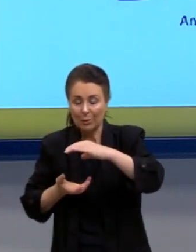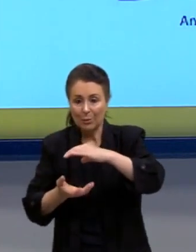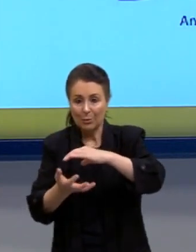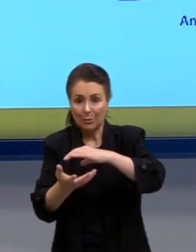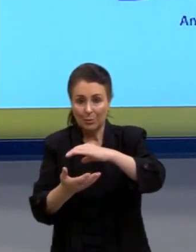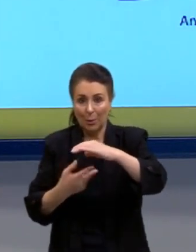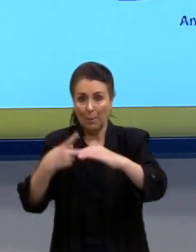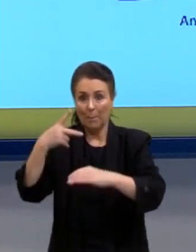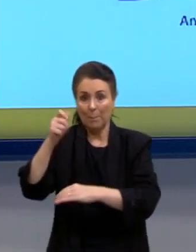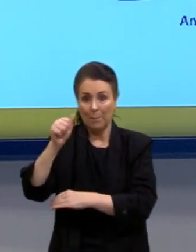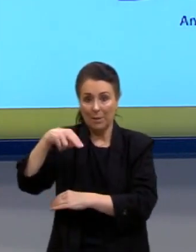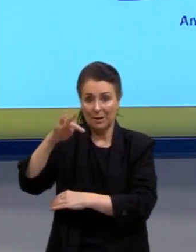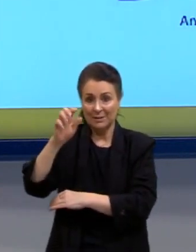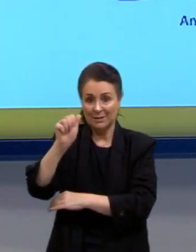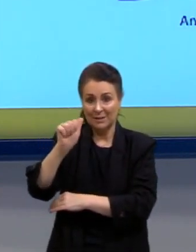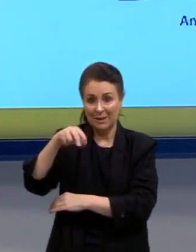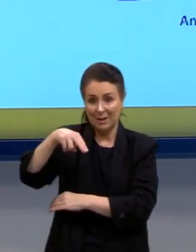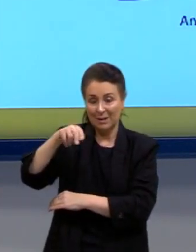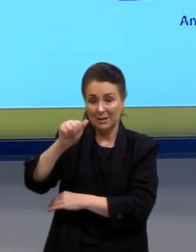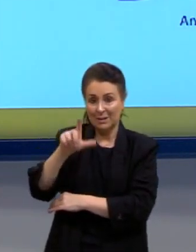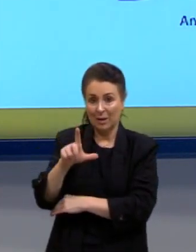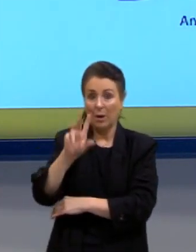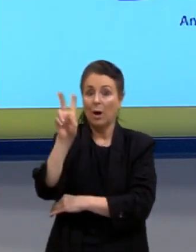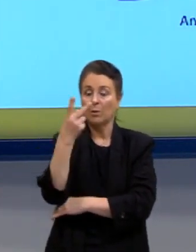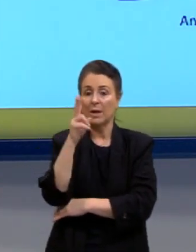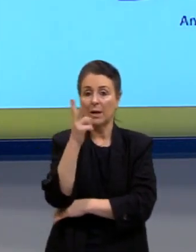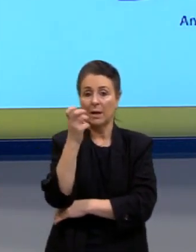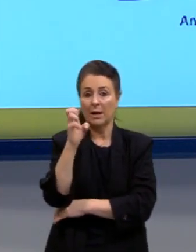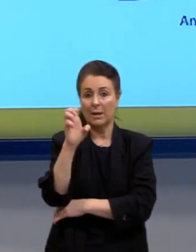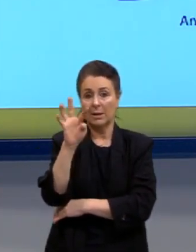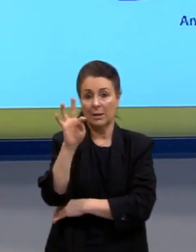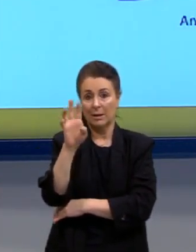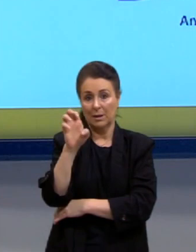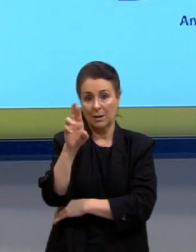chama do Pantanal. Já a epirigenia é justamente a formação